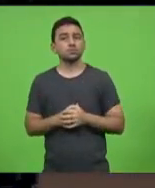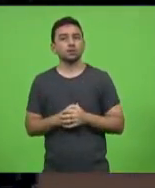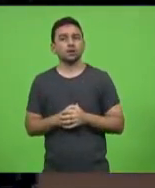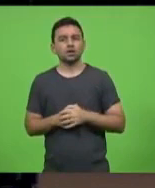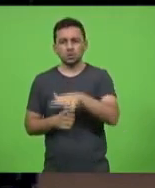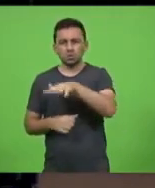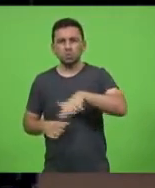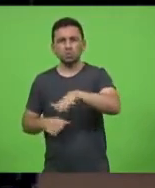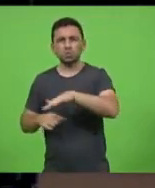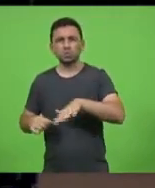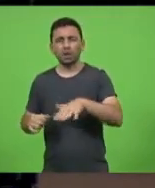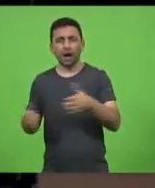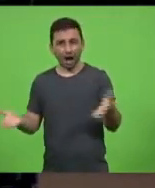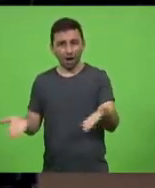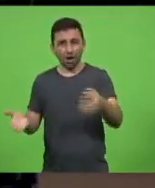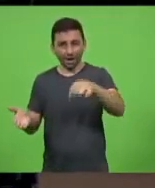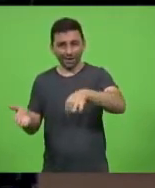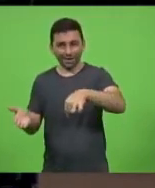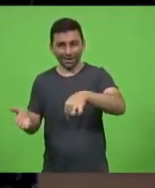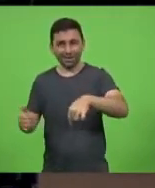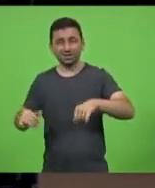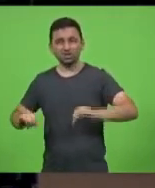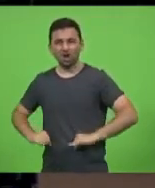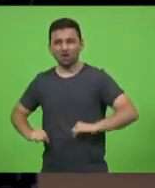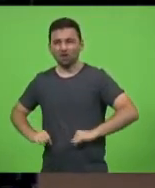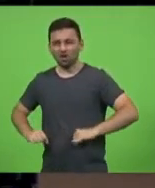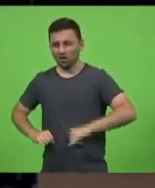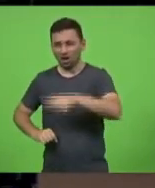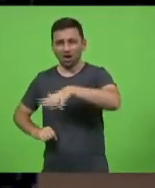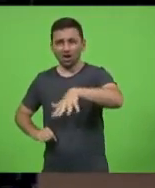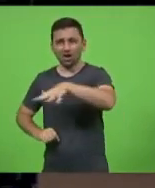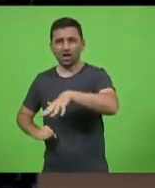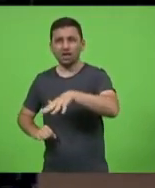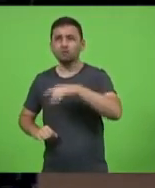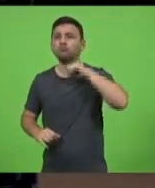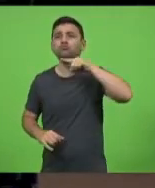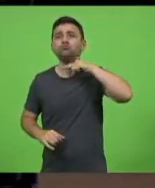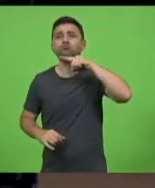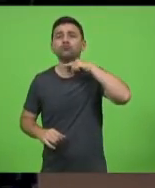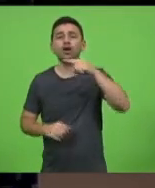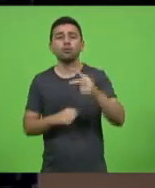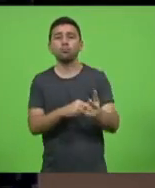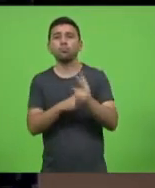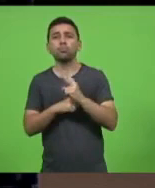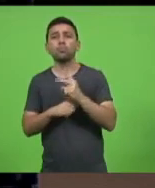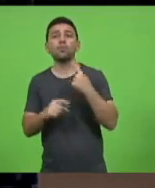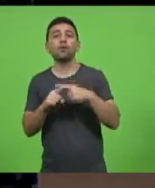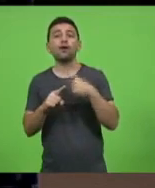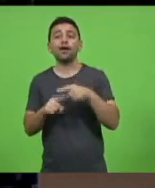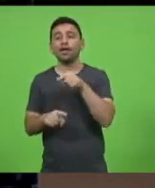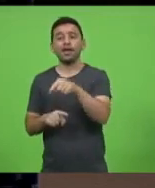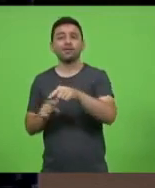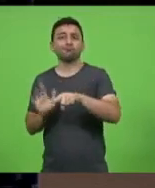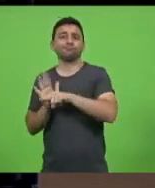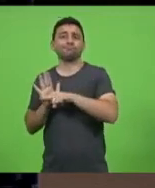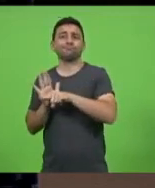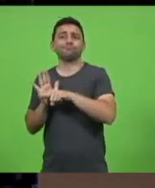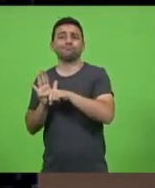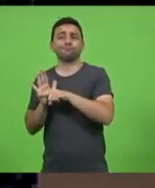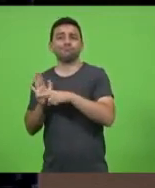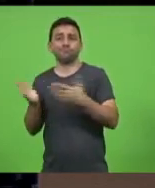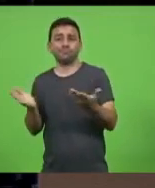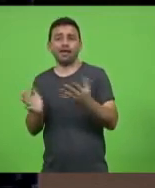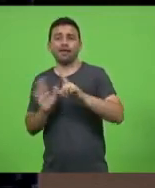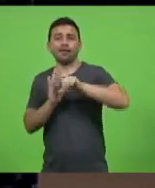sofrendo, que está quebrando, que não está conseguindo, ele não está conseguindo crédito por quê? Porque ele está negativado por conta de